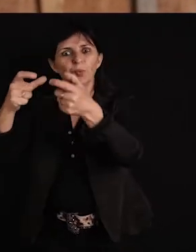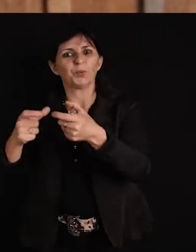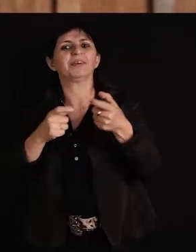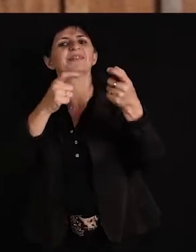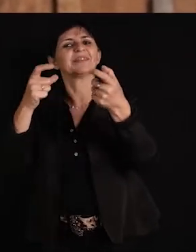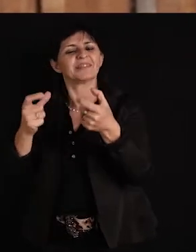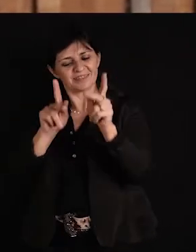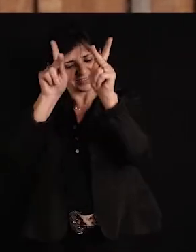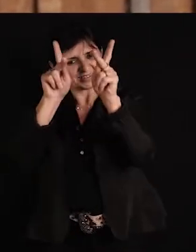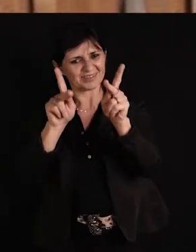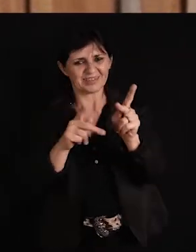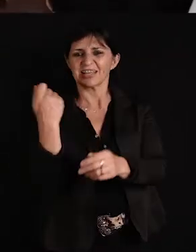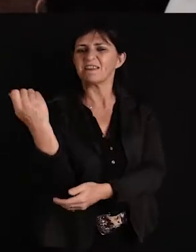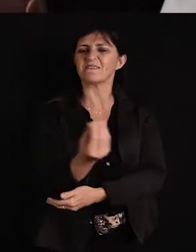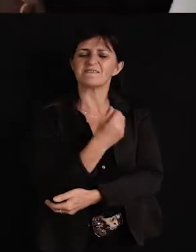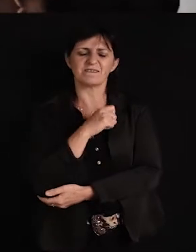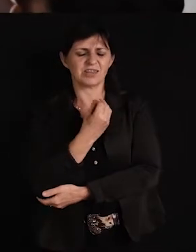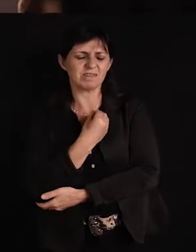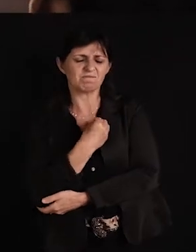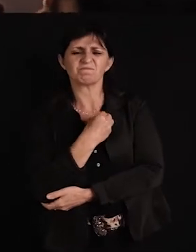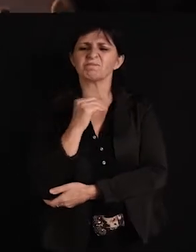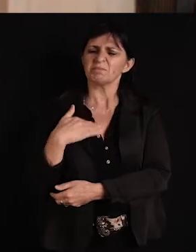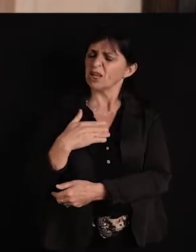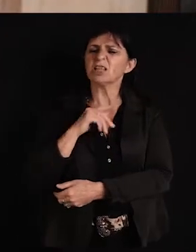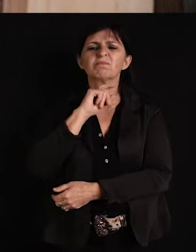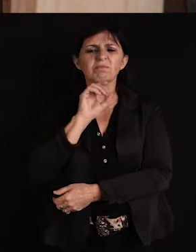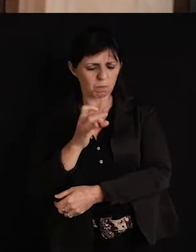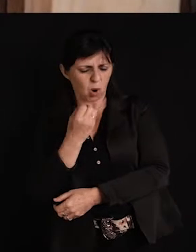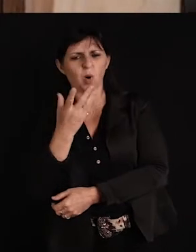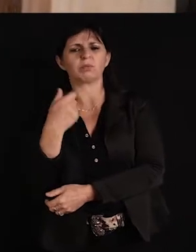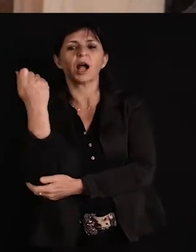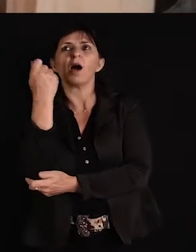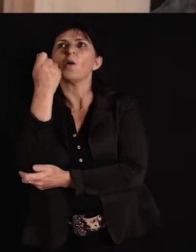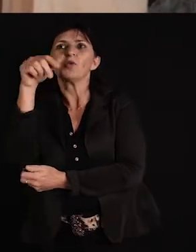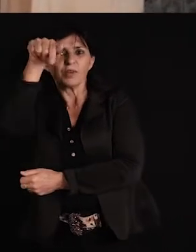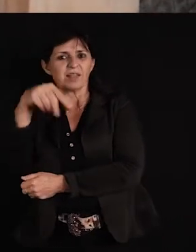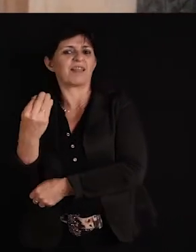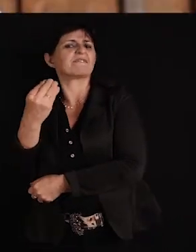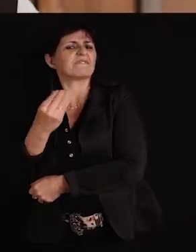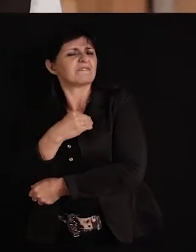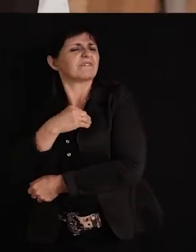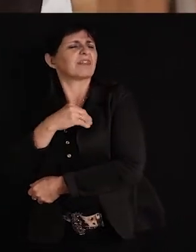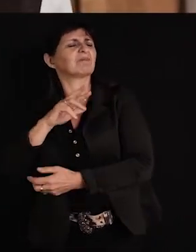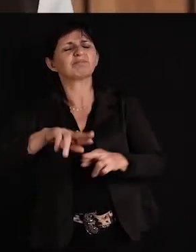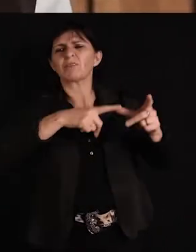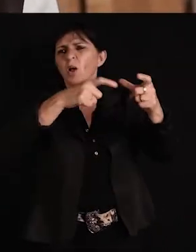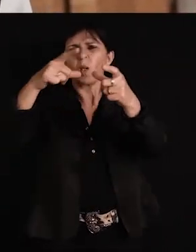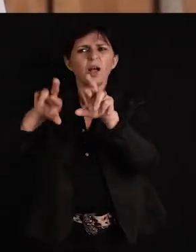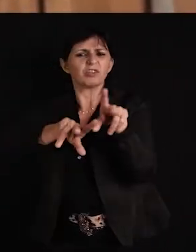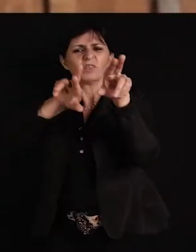padra campeira no império das distâncias. A mim me basta ser gaúcho nesta vida, sovar os passos nas baunas da